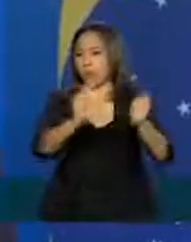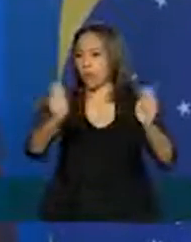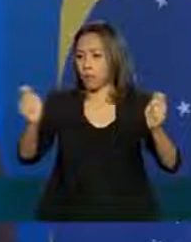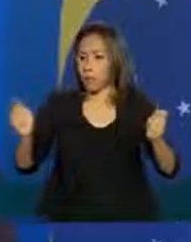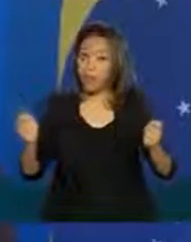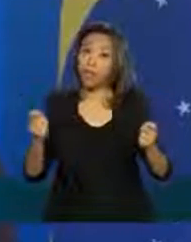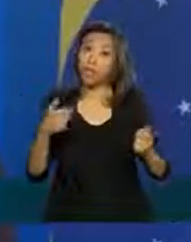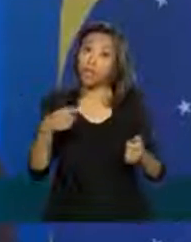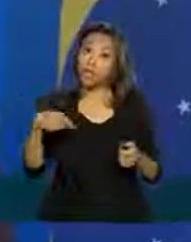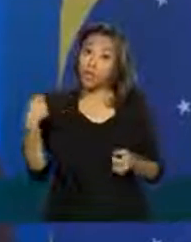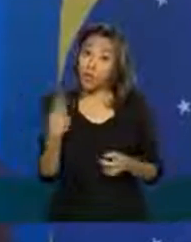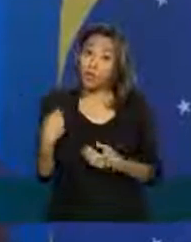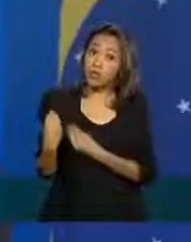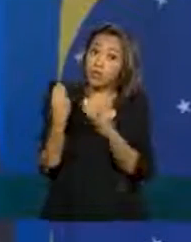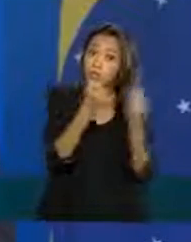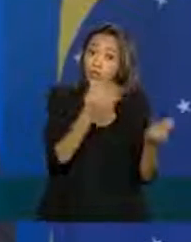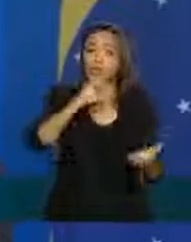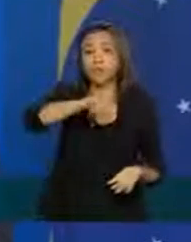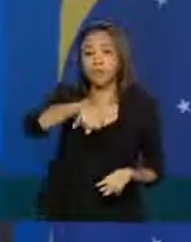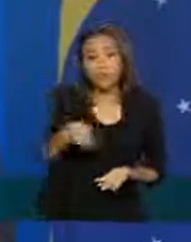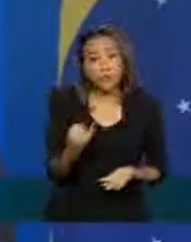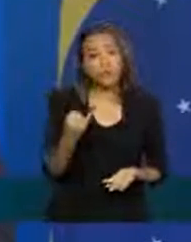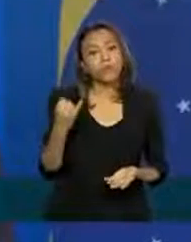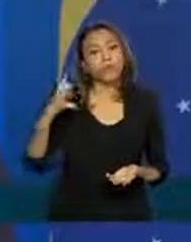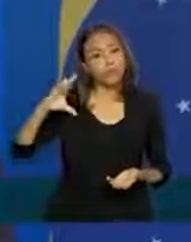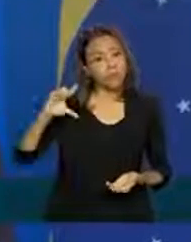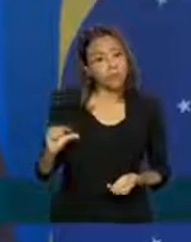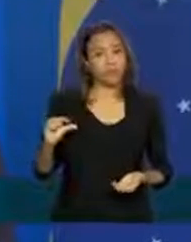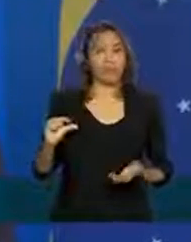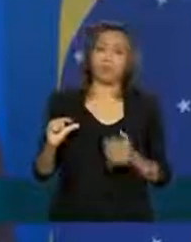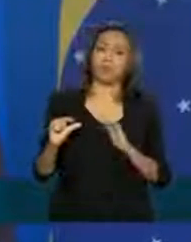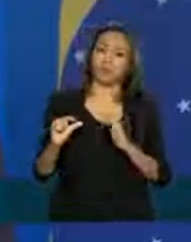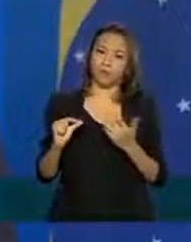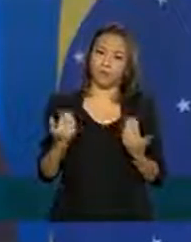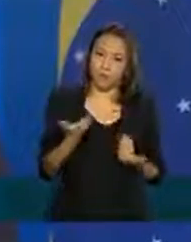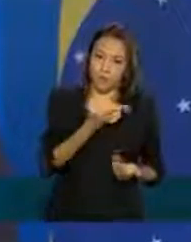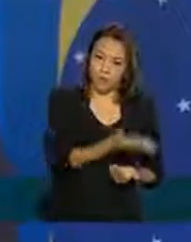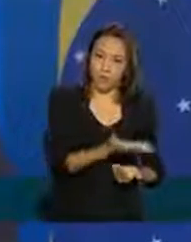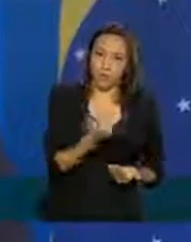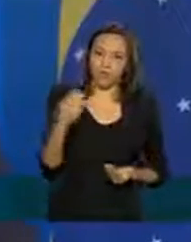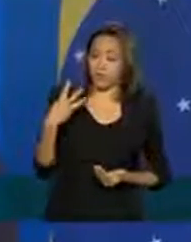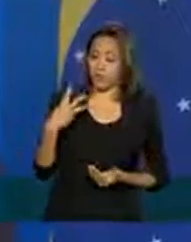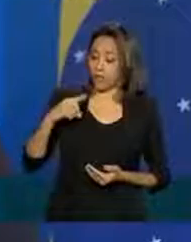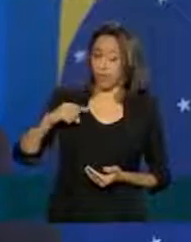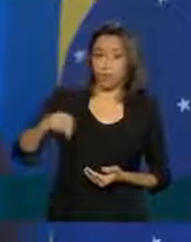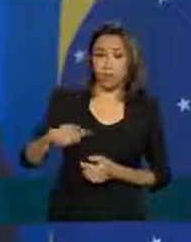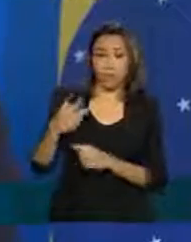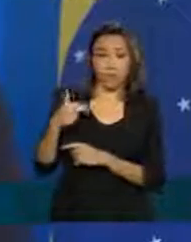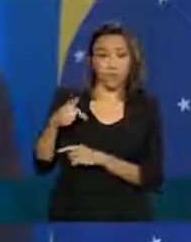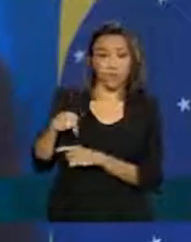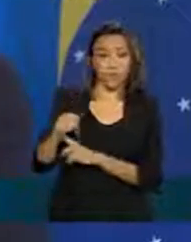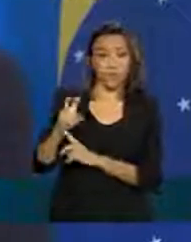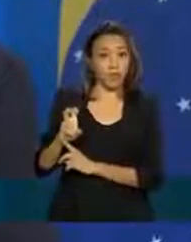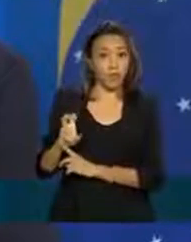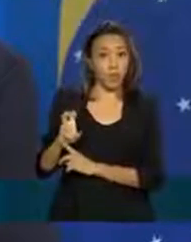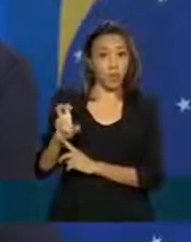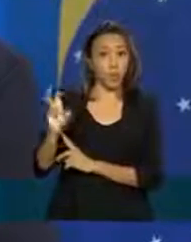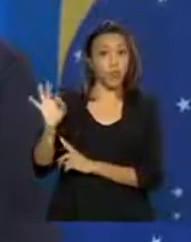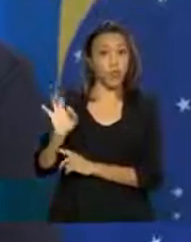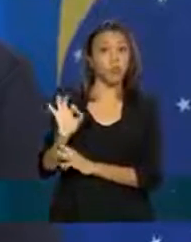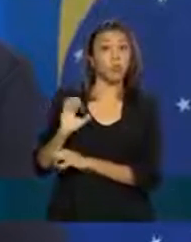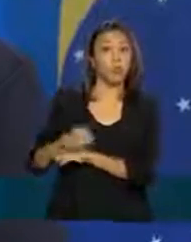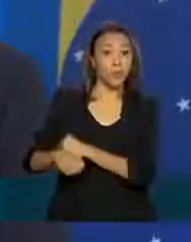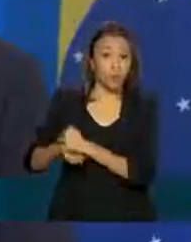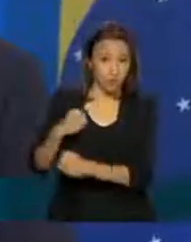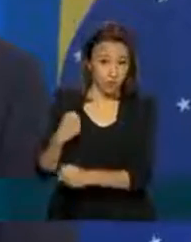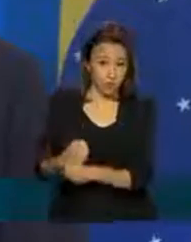juros que eles nunca tiveram nem perto a gente está falando de passar uns juros com zero de spread ou seja, os juros de 3,75 ao ano eu acho que ele tinha uma última pergunta